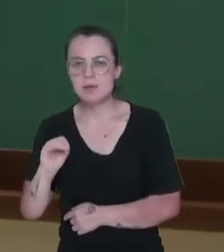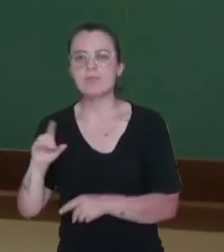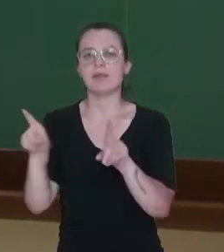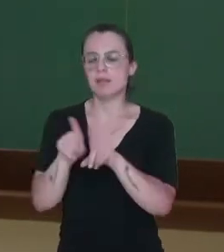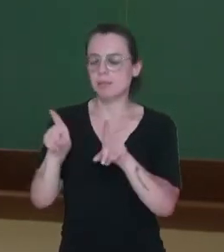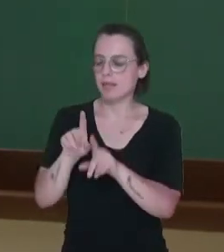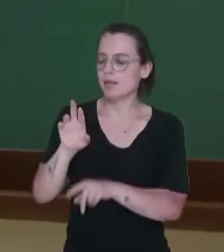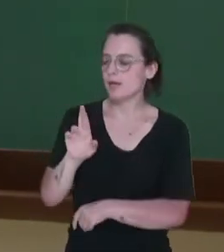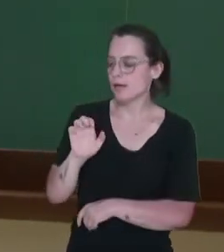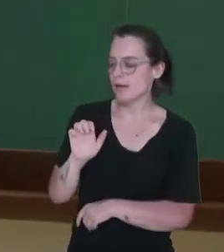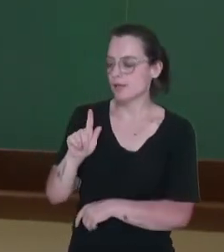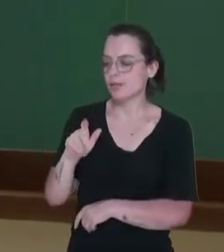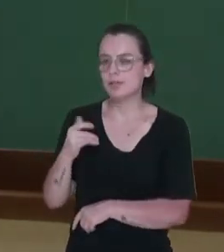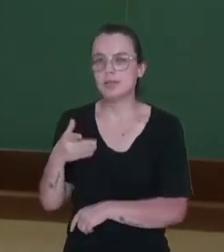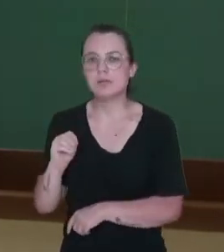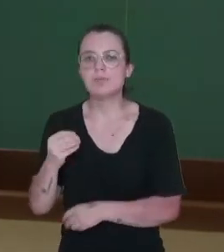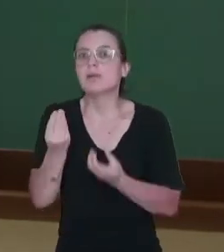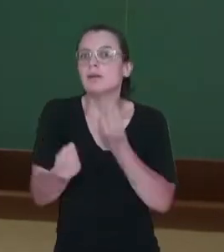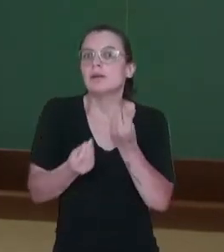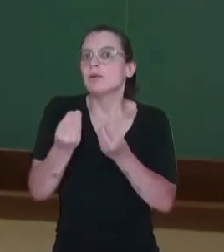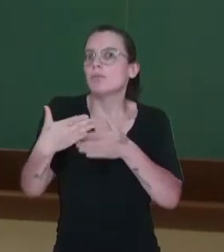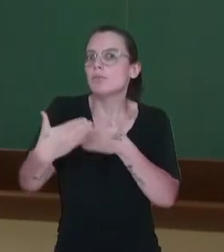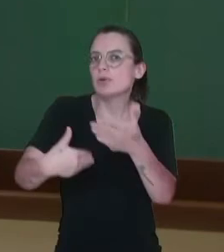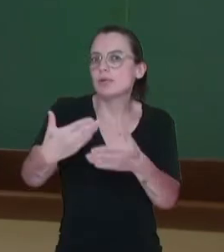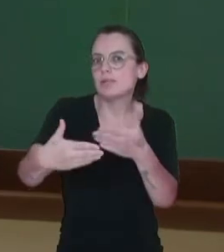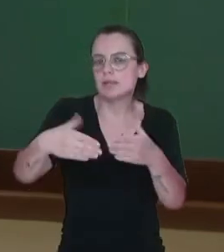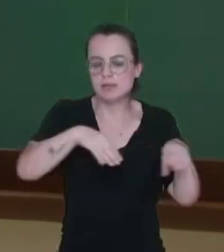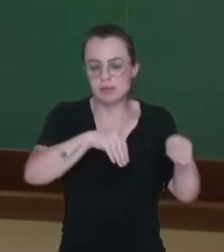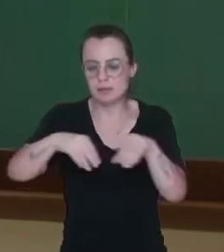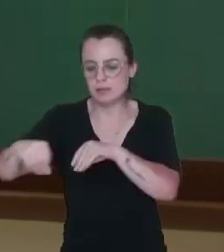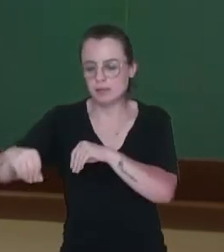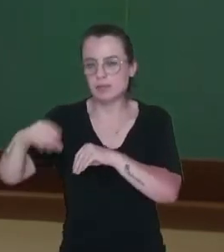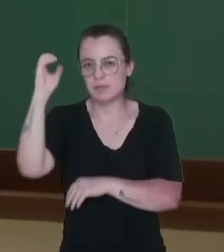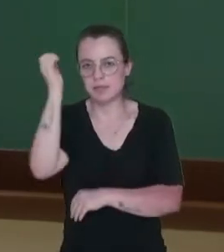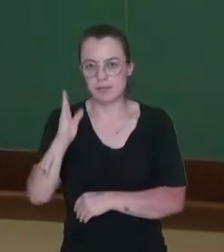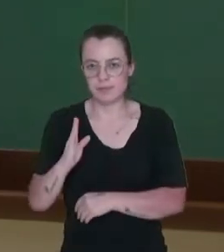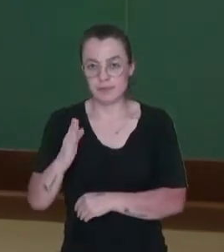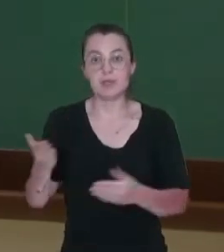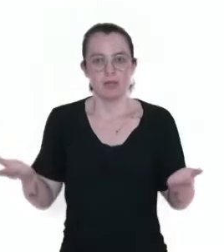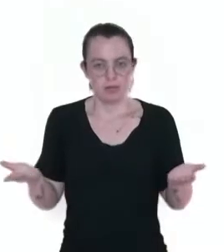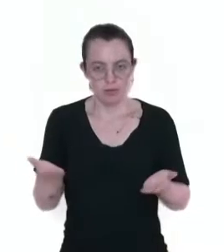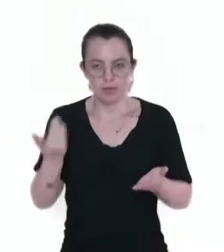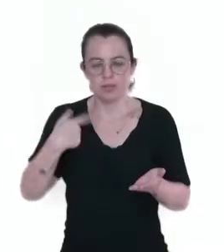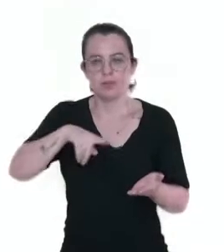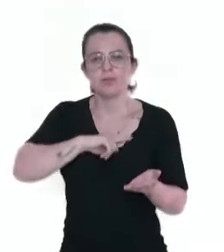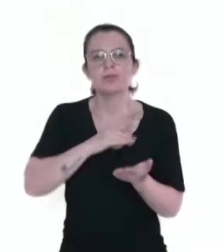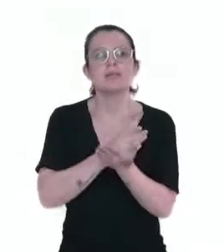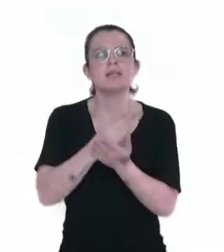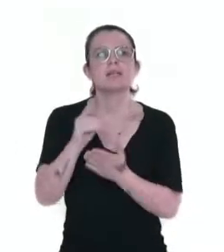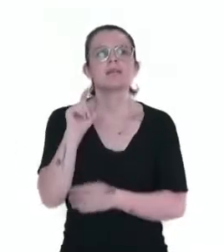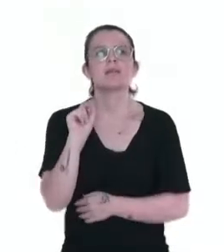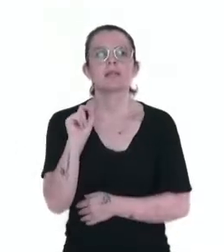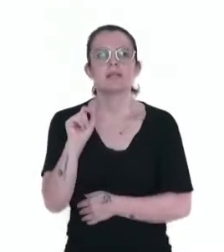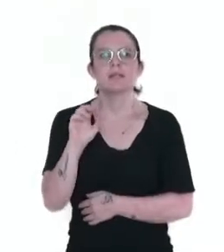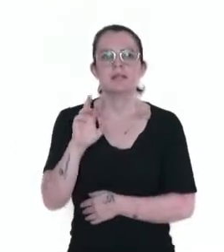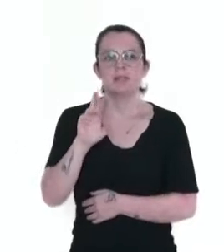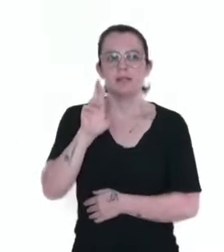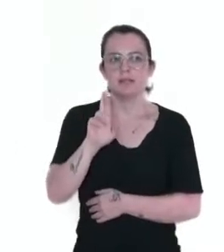esse processo no território brasileiro. Então a gente começa pensando ali que regionalização ou